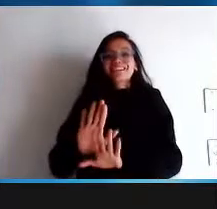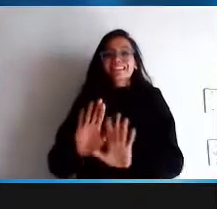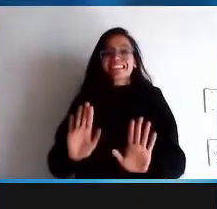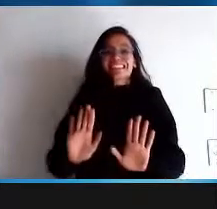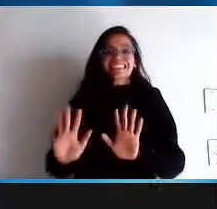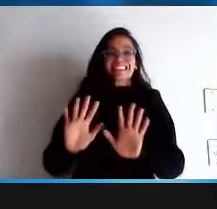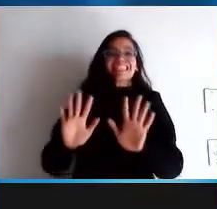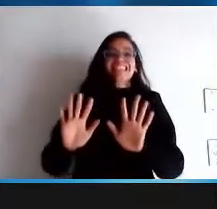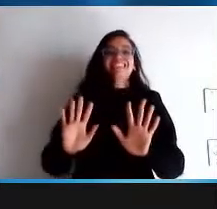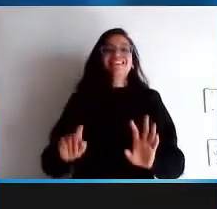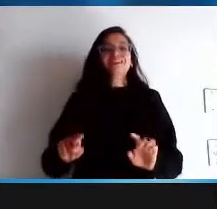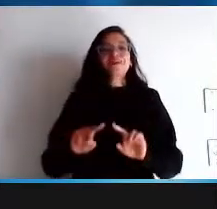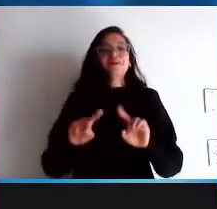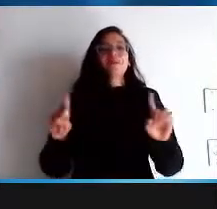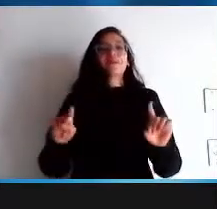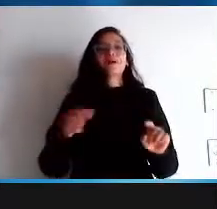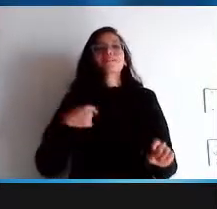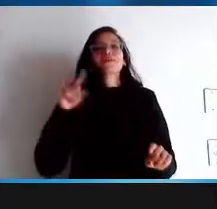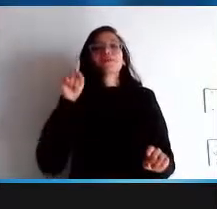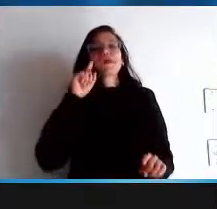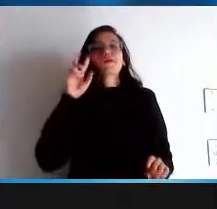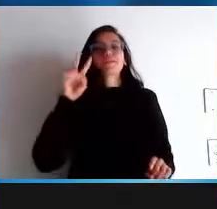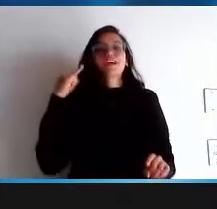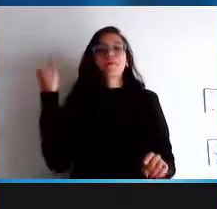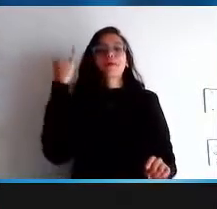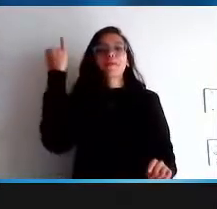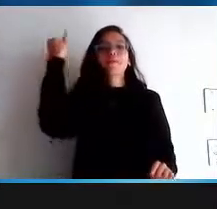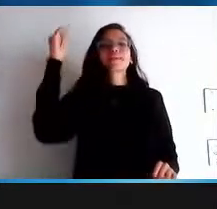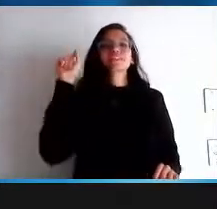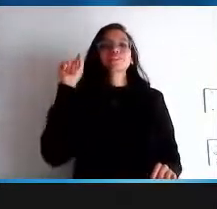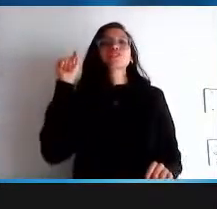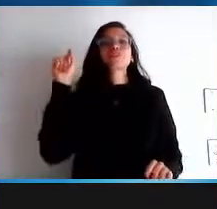a gente tem que fazer aqui uma observação importante que